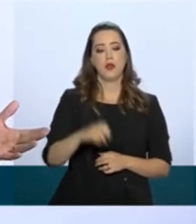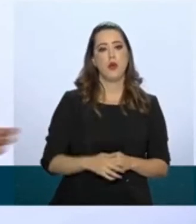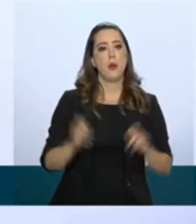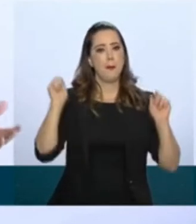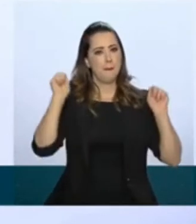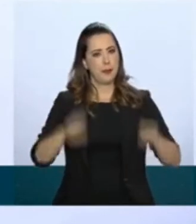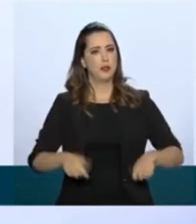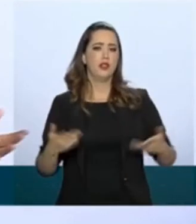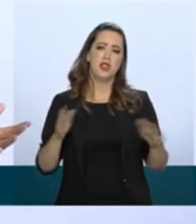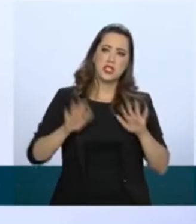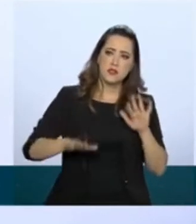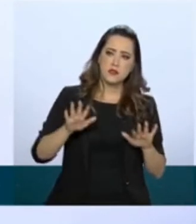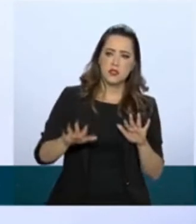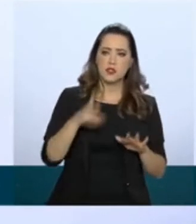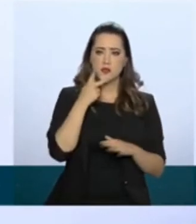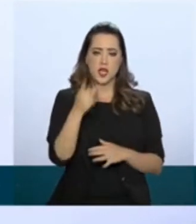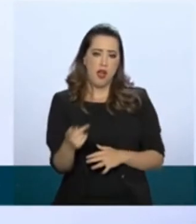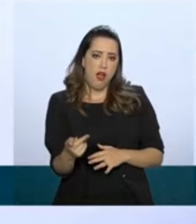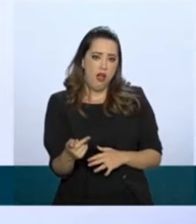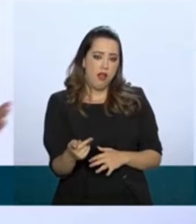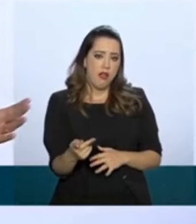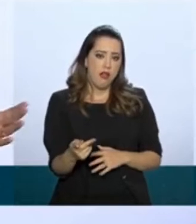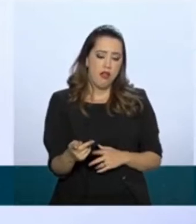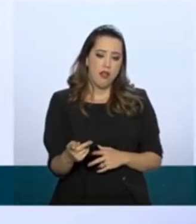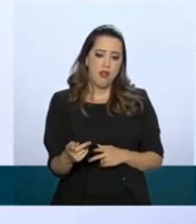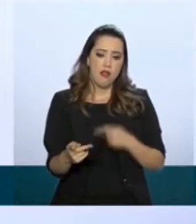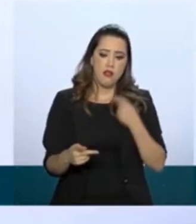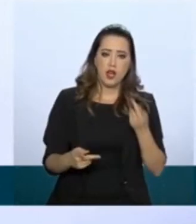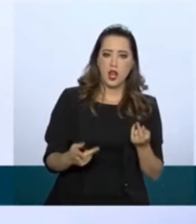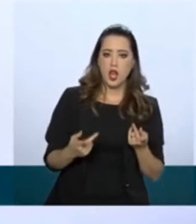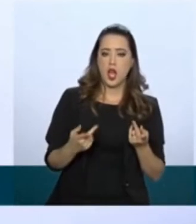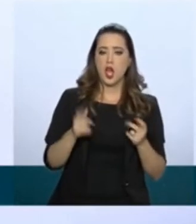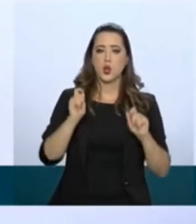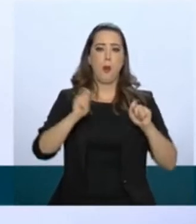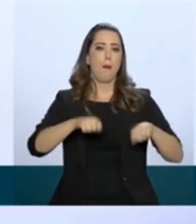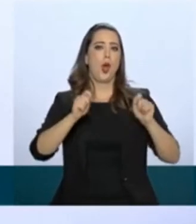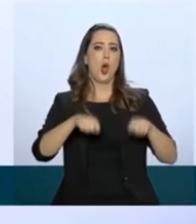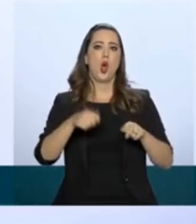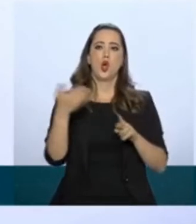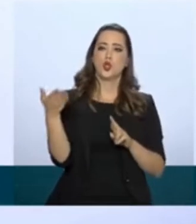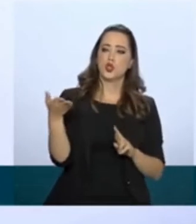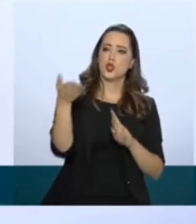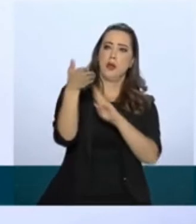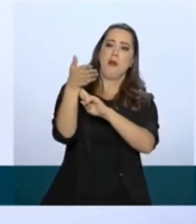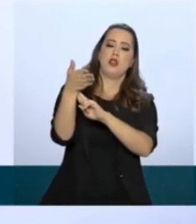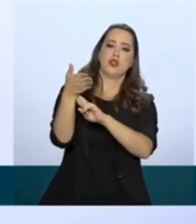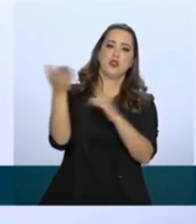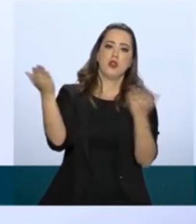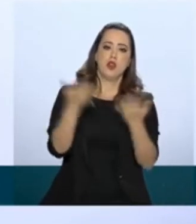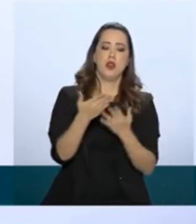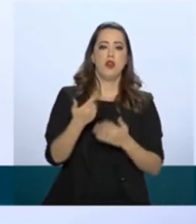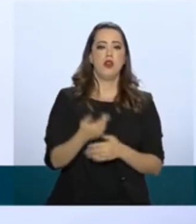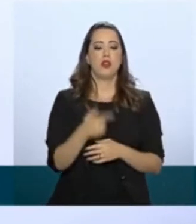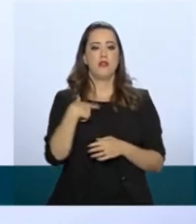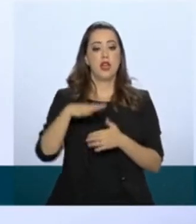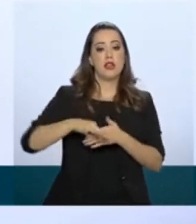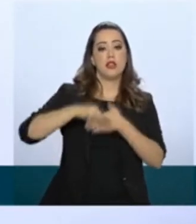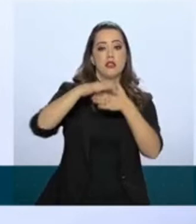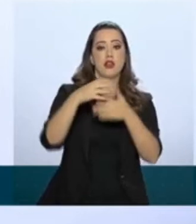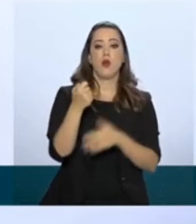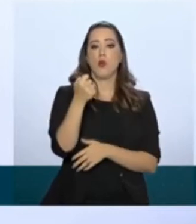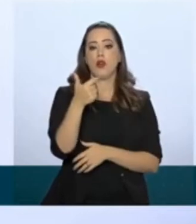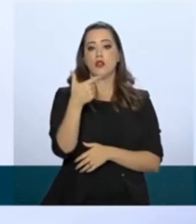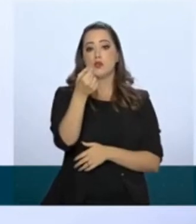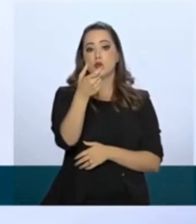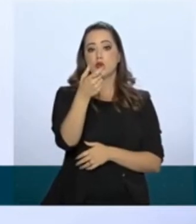Poderia até dizer, não competência para ser embaixador, vai comandar agora quase 200 embaixadores pelo mundo.